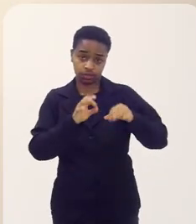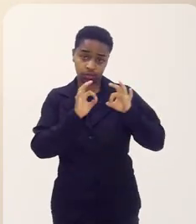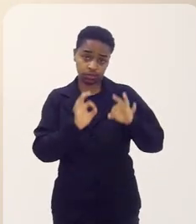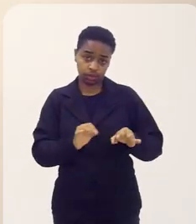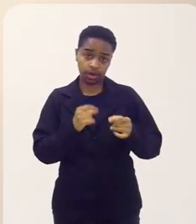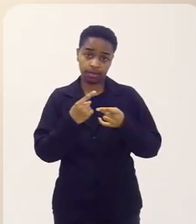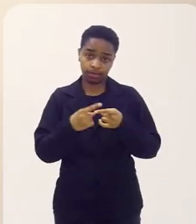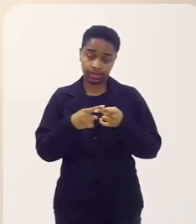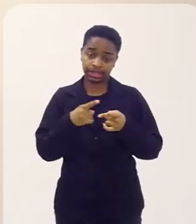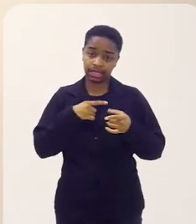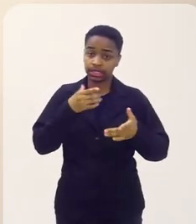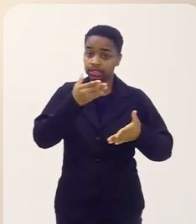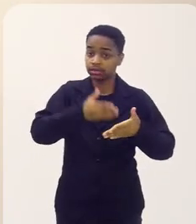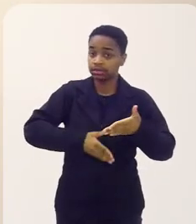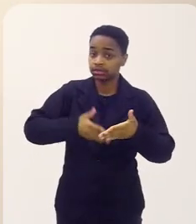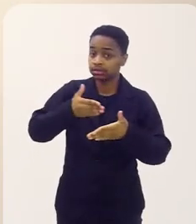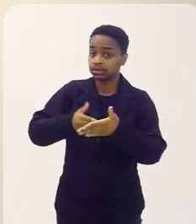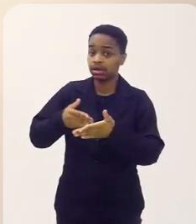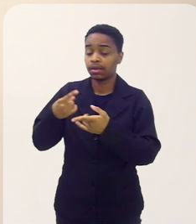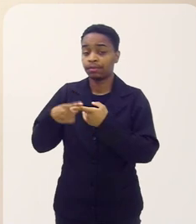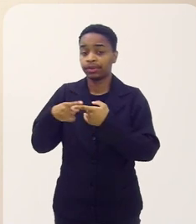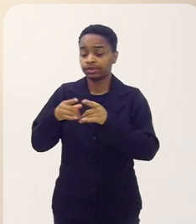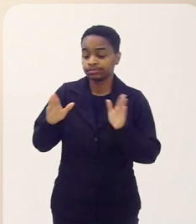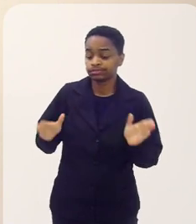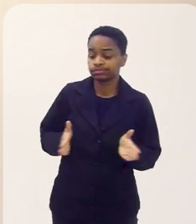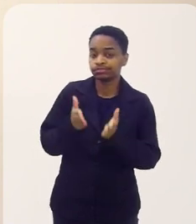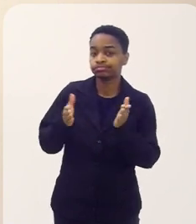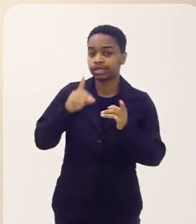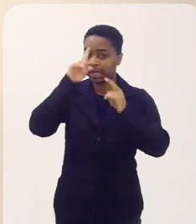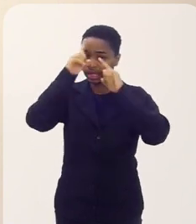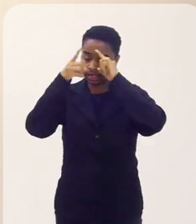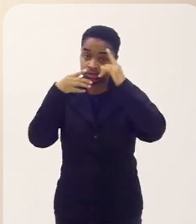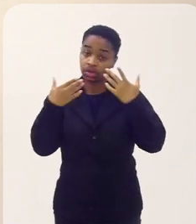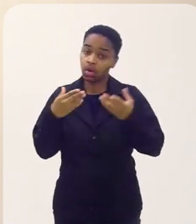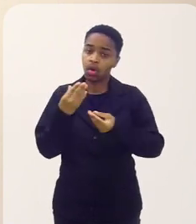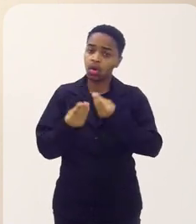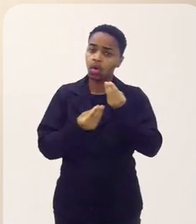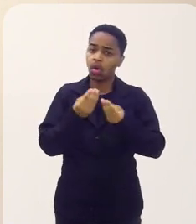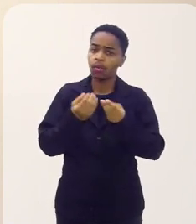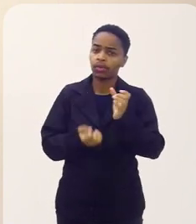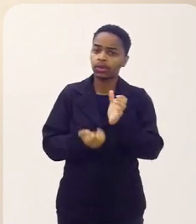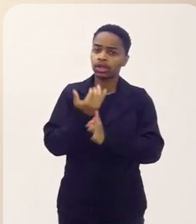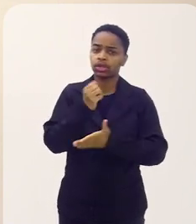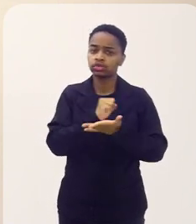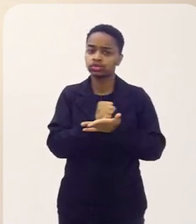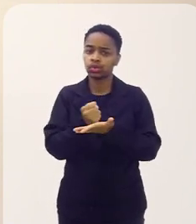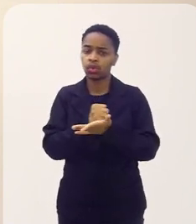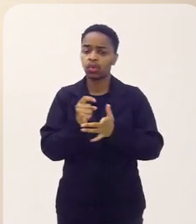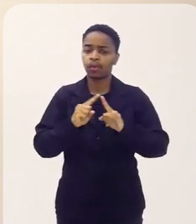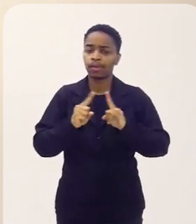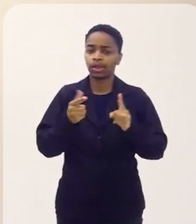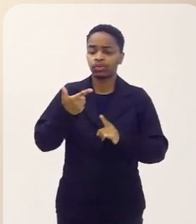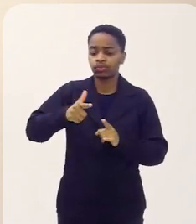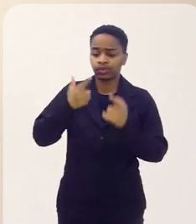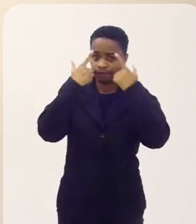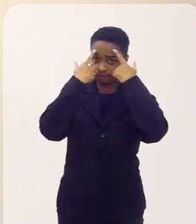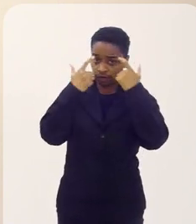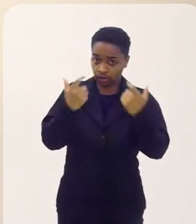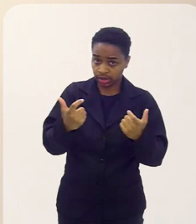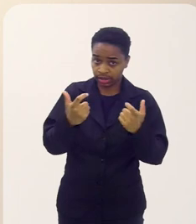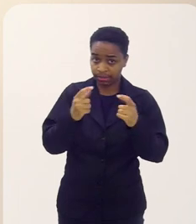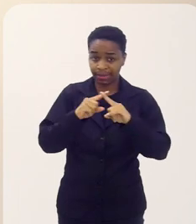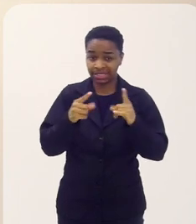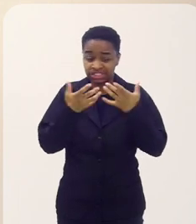desafio a questão da limitação ela fomenta a criatividade então como é que vai fazer um jogo que não seja